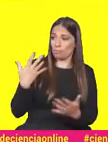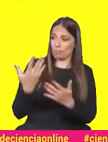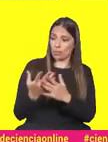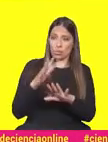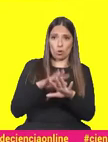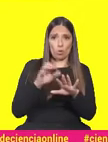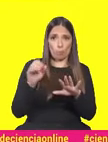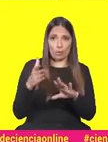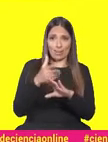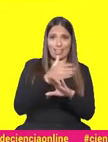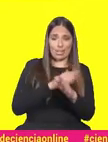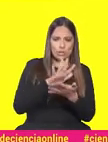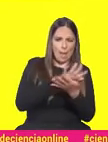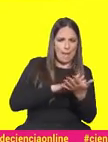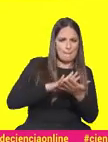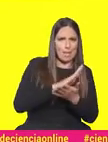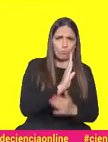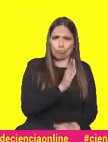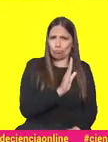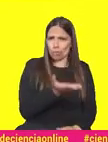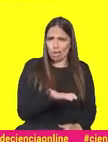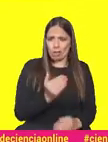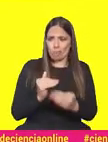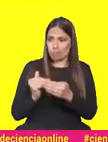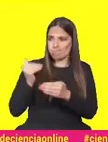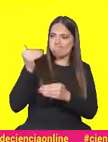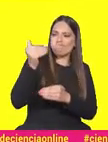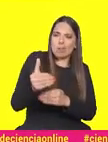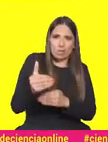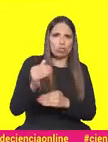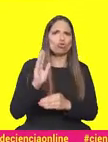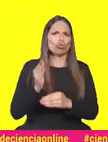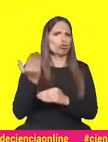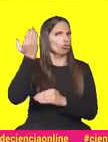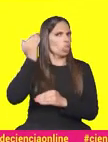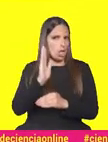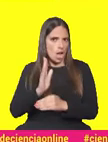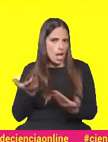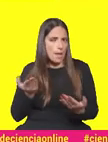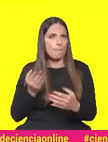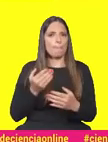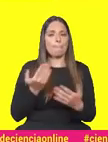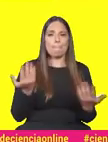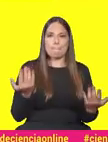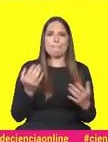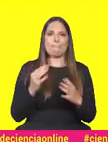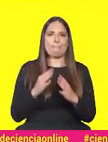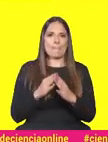Porque já existia toda a base que estava por trás. Ou seja, porque o tal salto tecnológico já tinha existido. E, quer sequer a quer não,